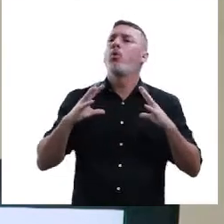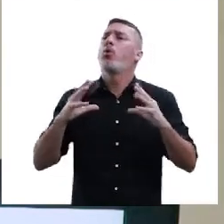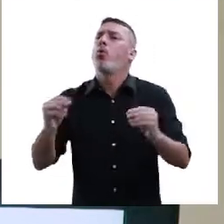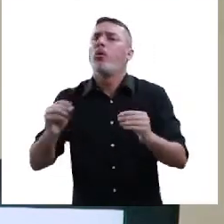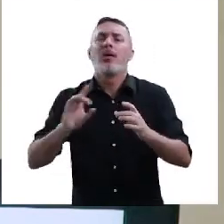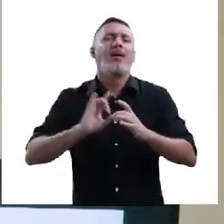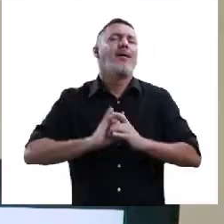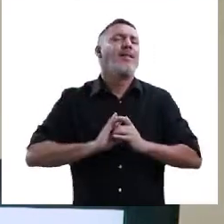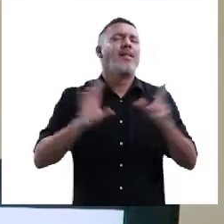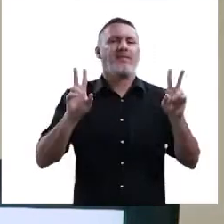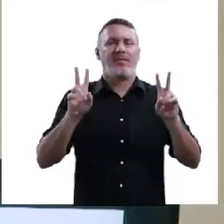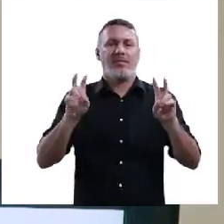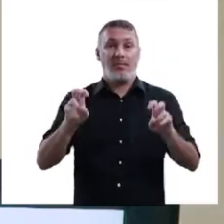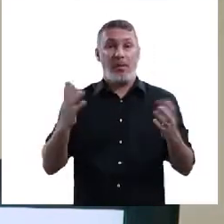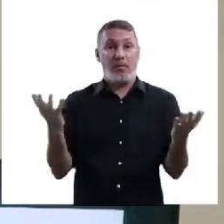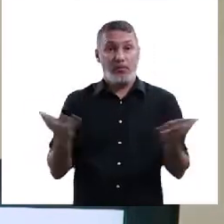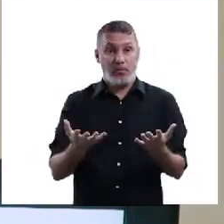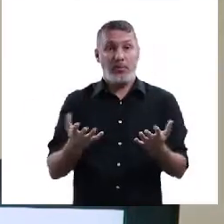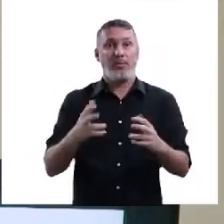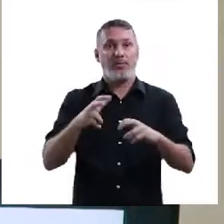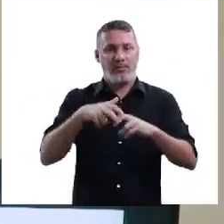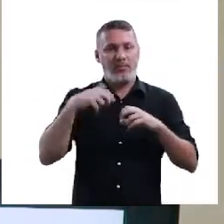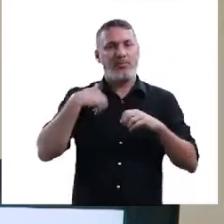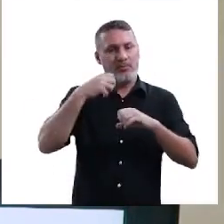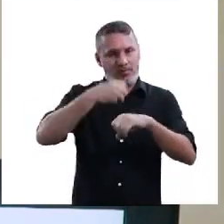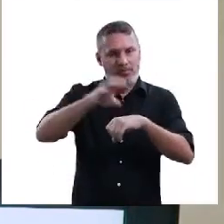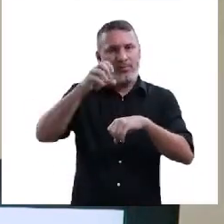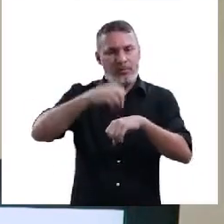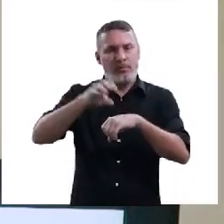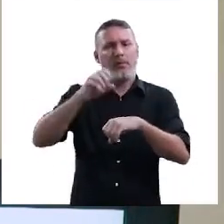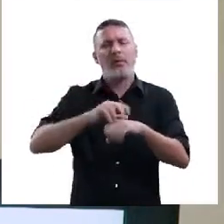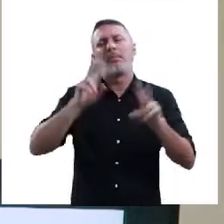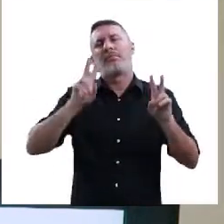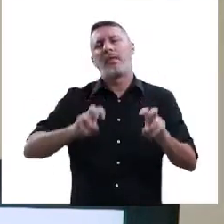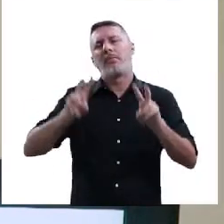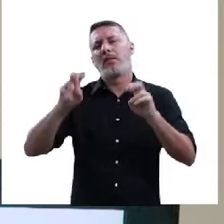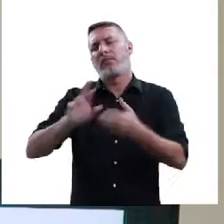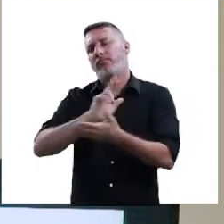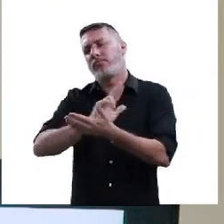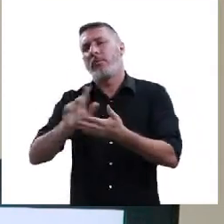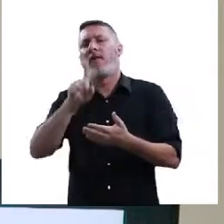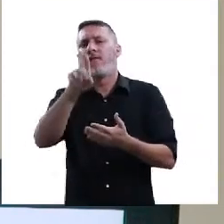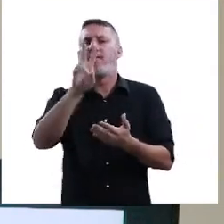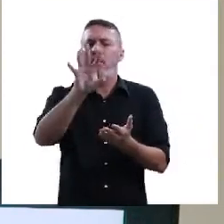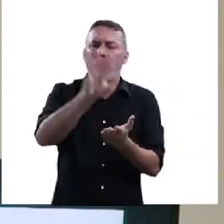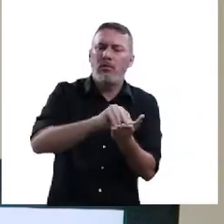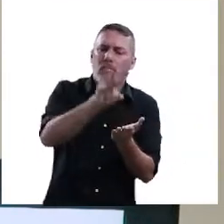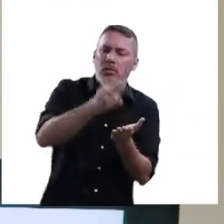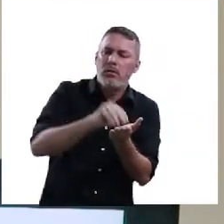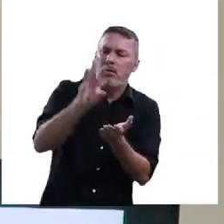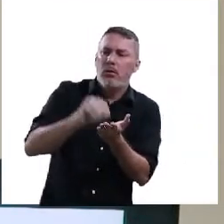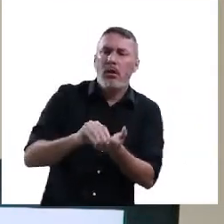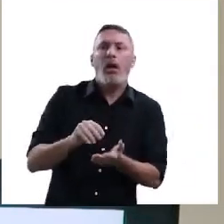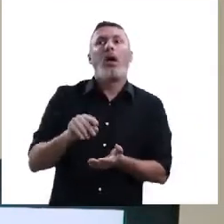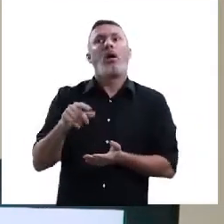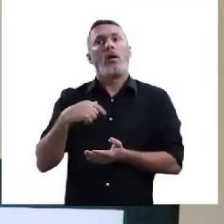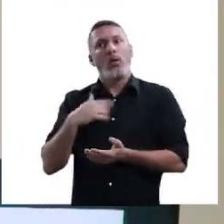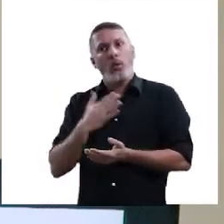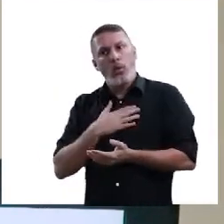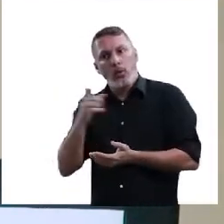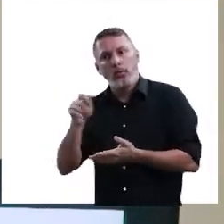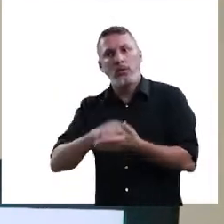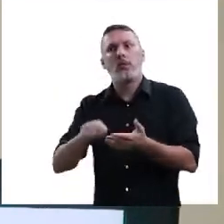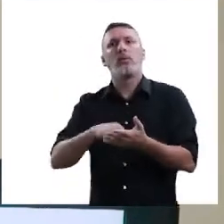temática. É por isso que nós vamos trabalhar vários. E você vai fazer as suas anotações. Mas, olha, gostei dessa articulação que o professor